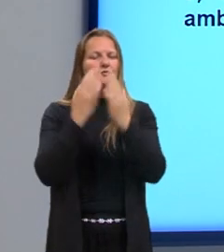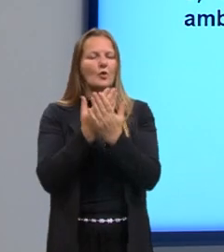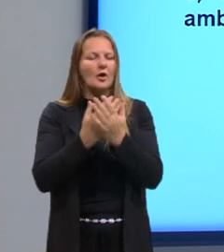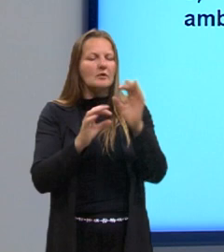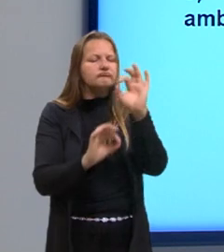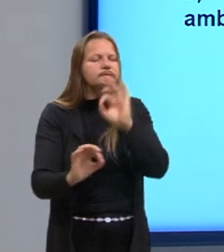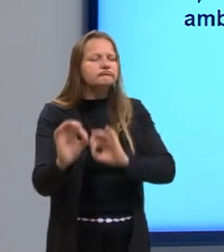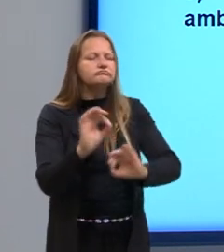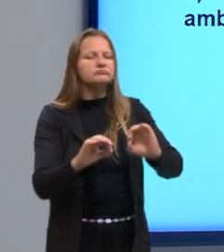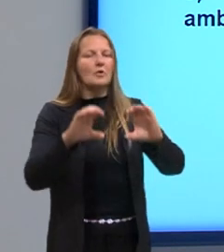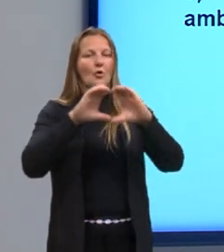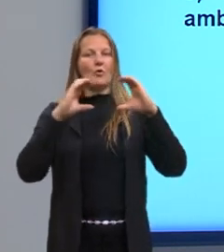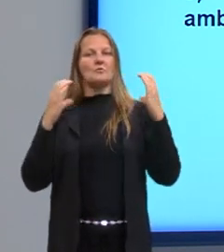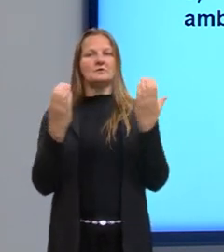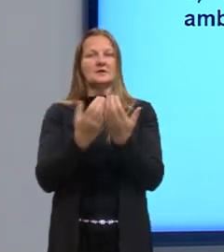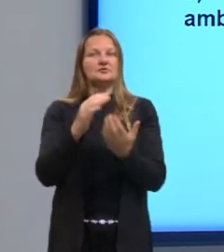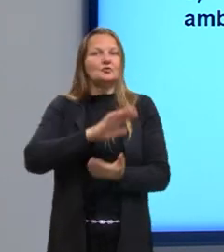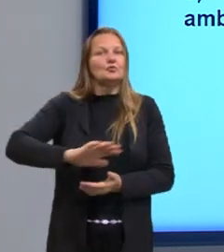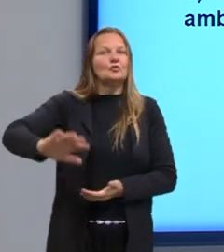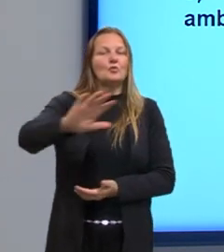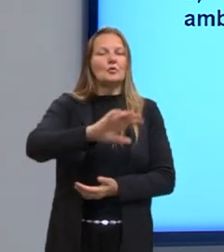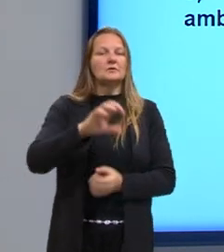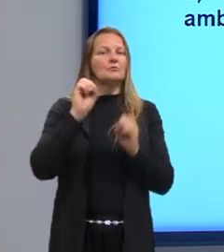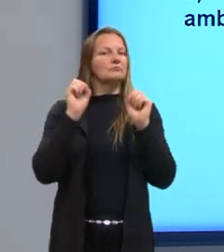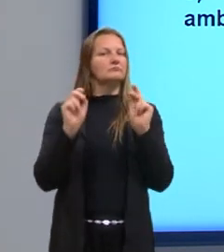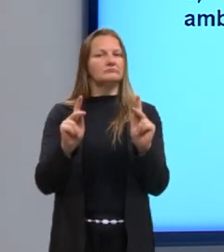né, na comunidade escolar. Tudo ok.